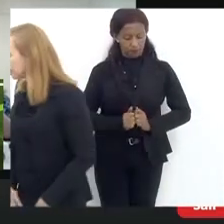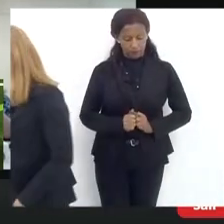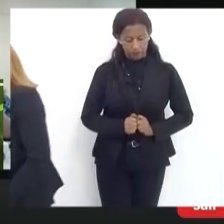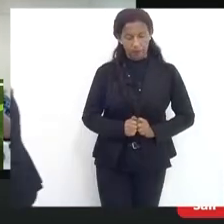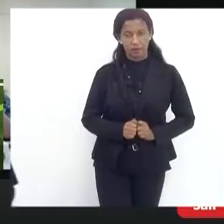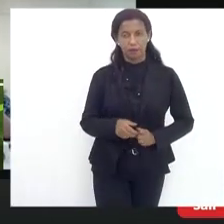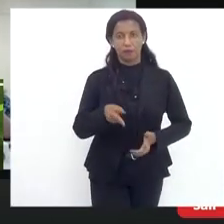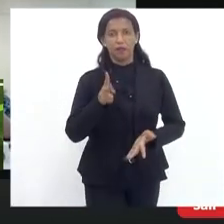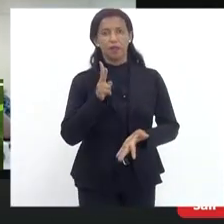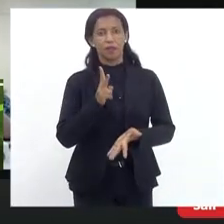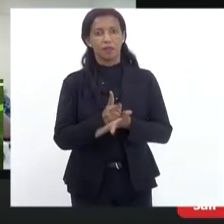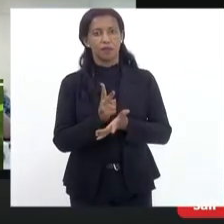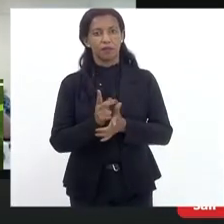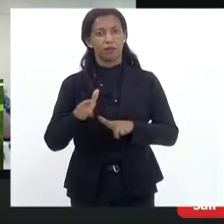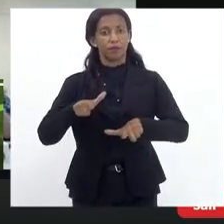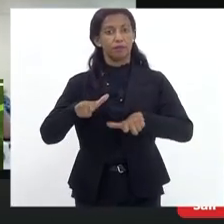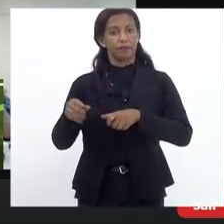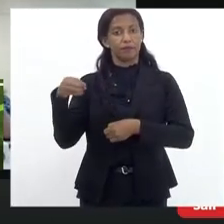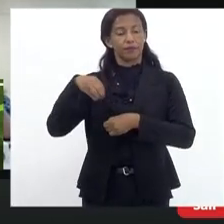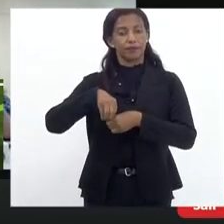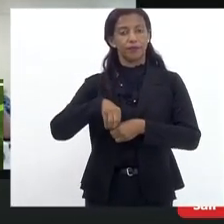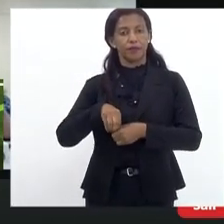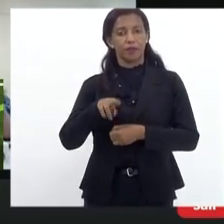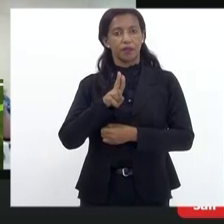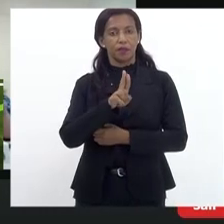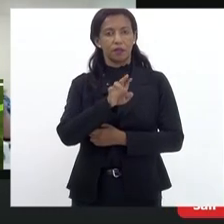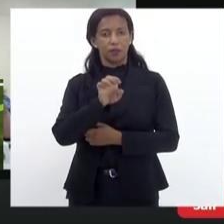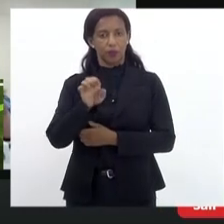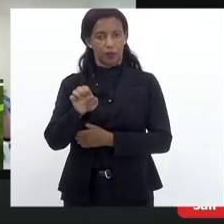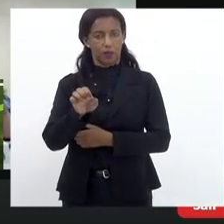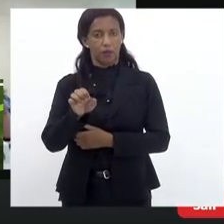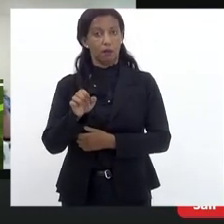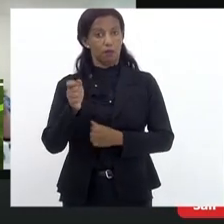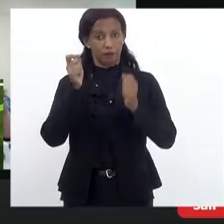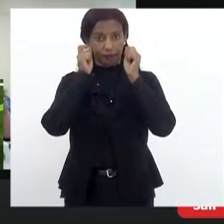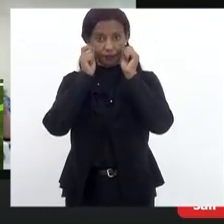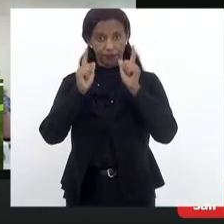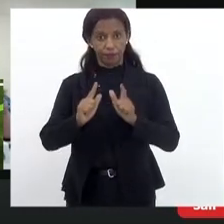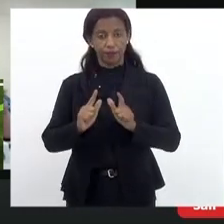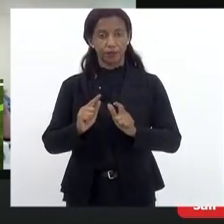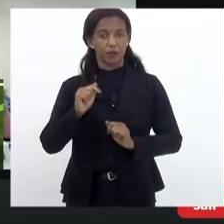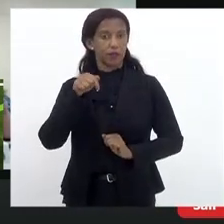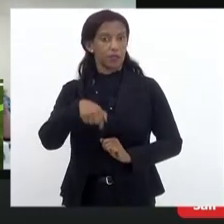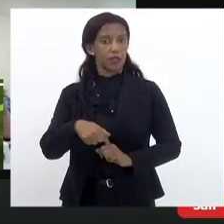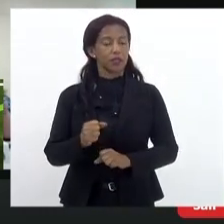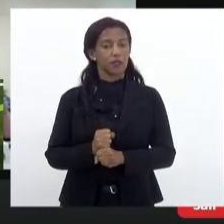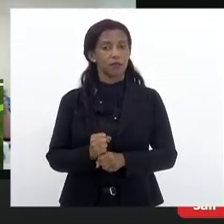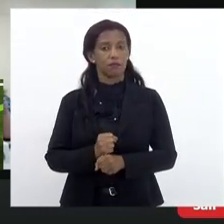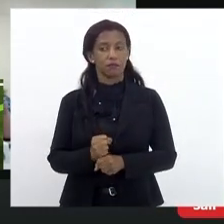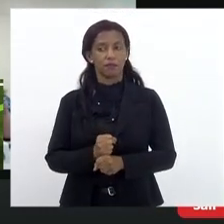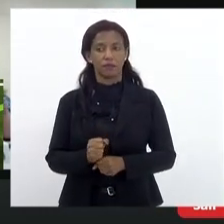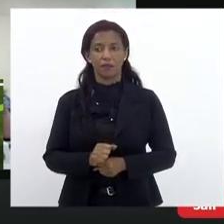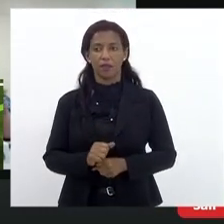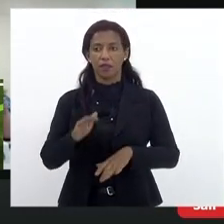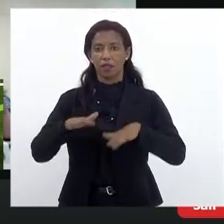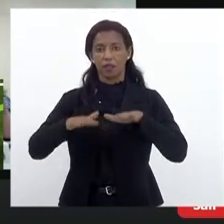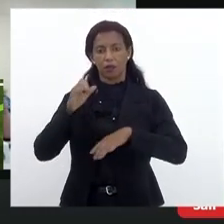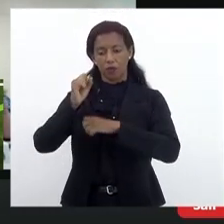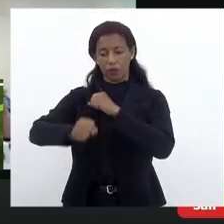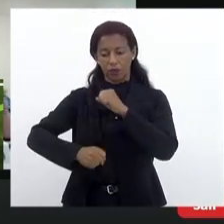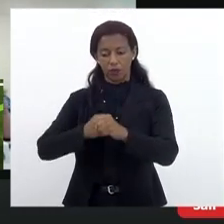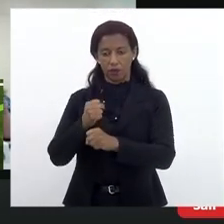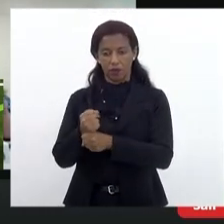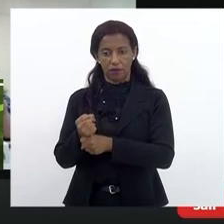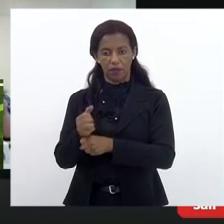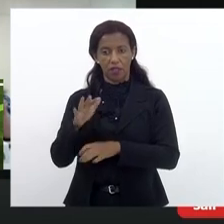sendo feita nas unidades escolares. Mas quero alertar que este ano e talvez o ano que